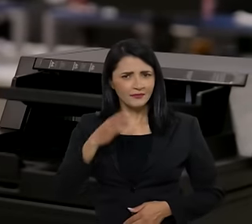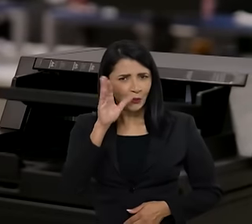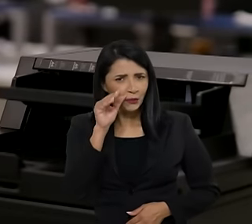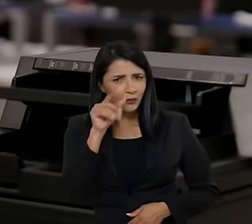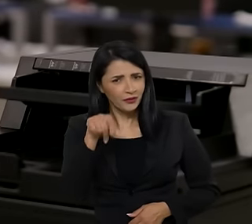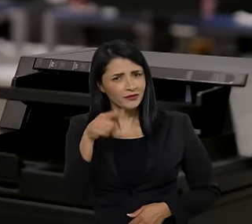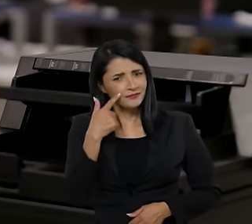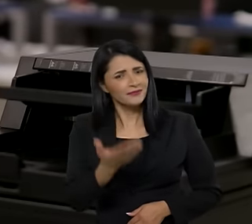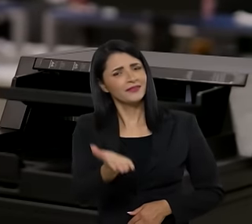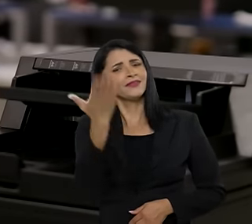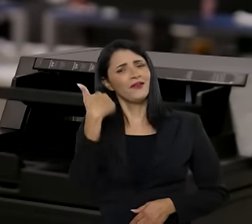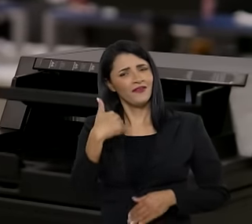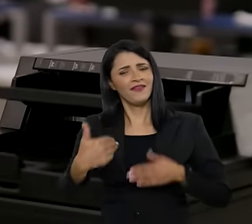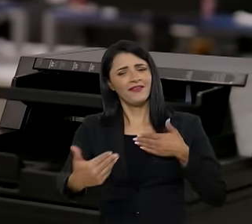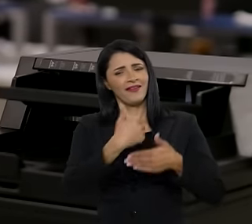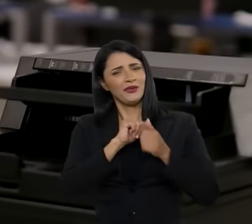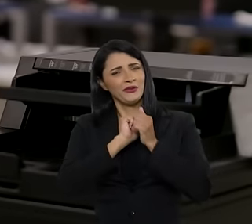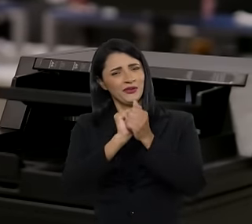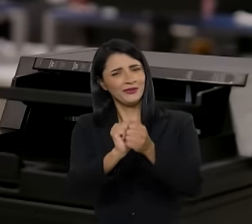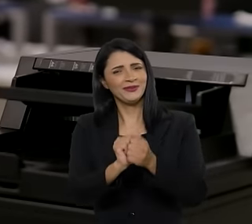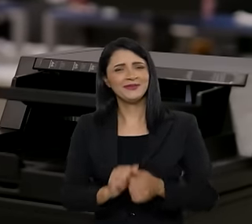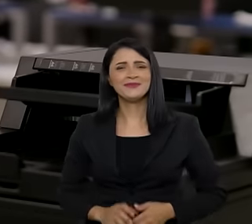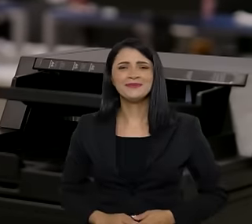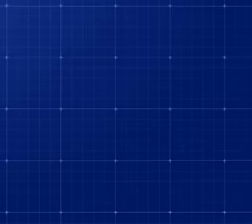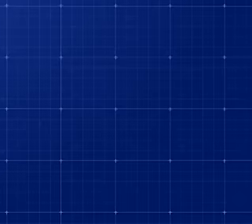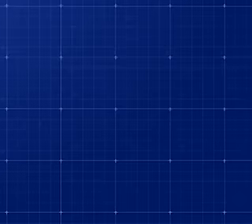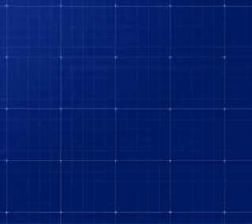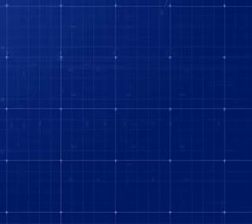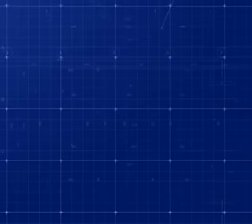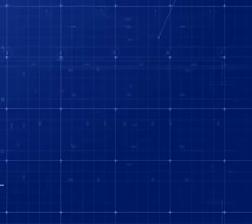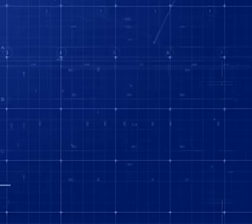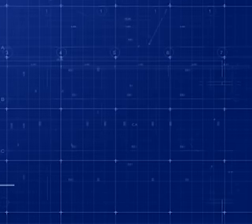Ficou curioso? Então vem navegar nessa comigo!